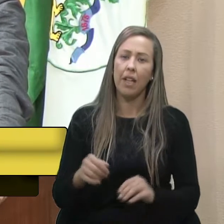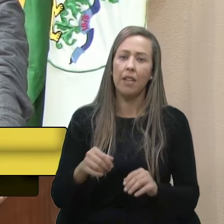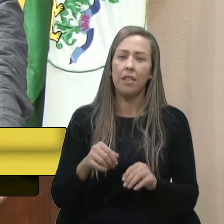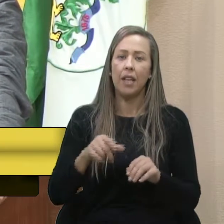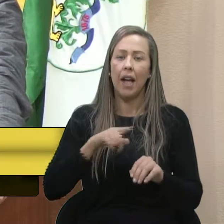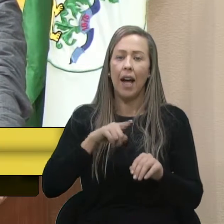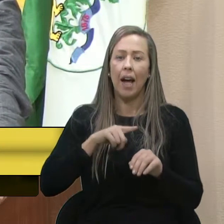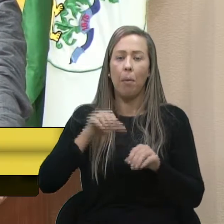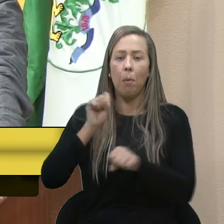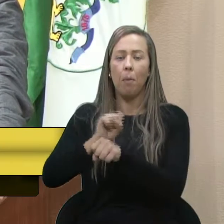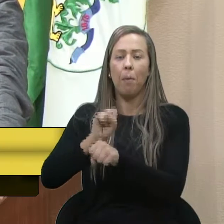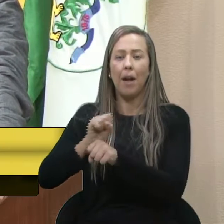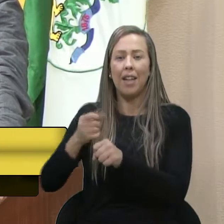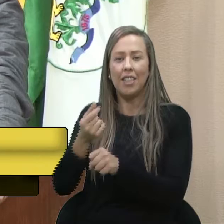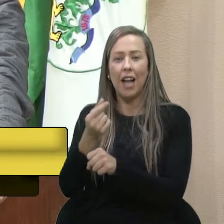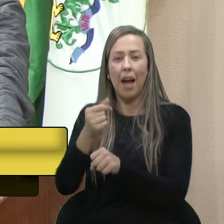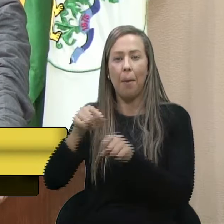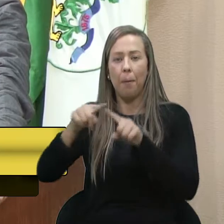de supermercados,